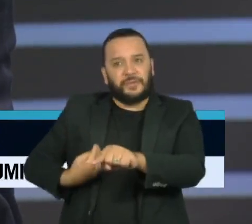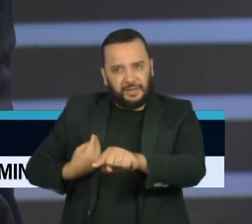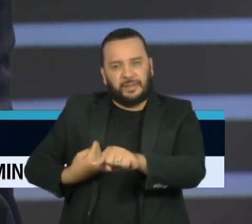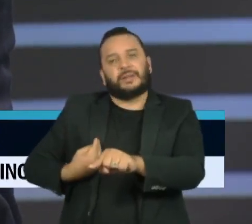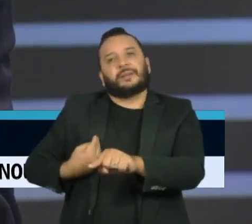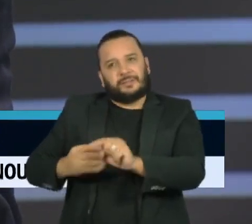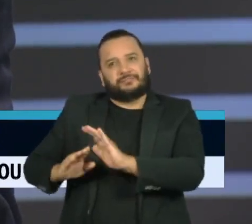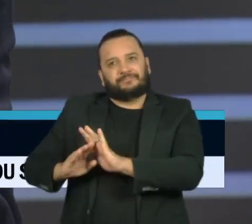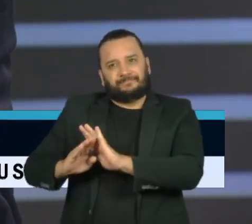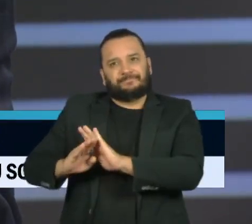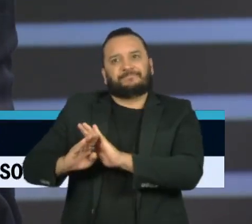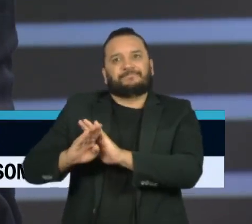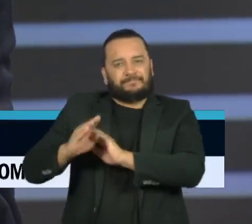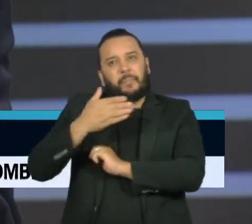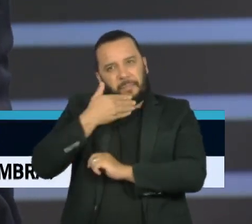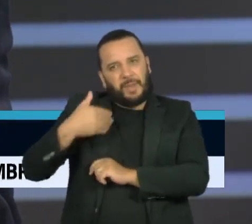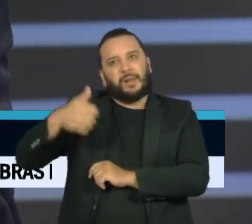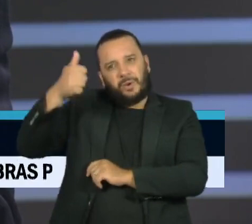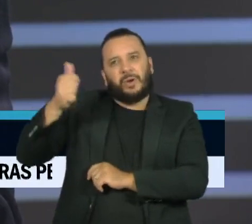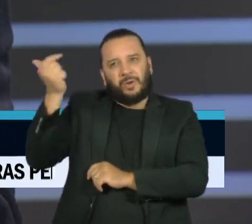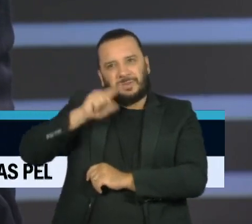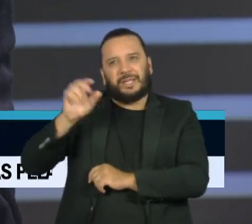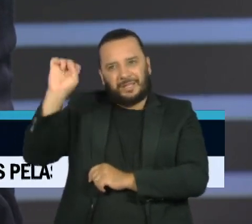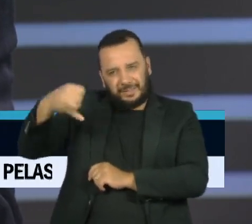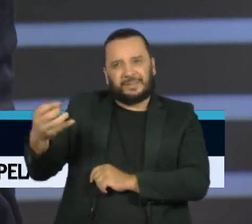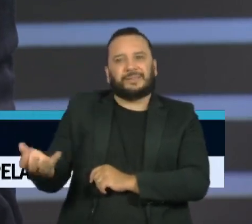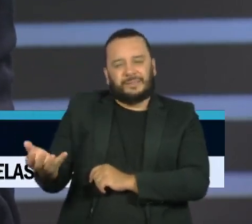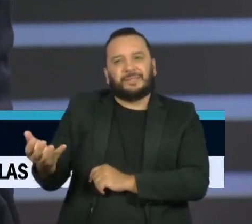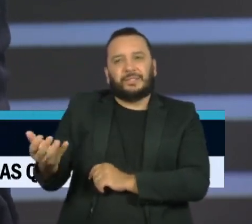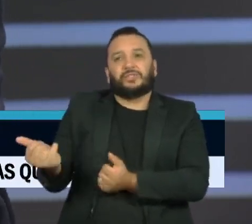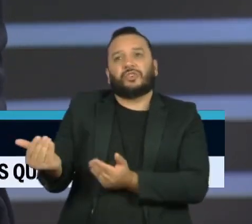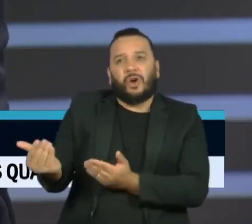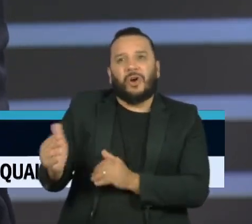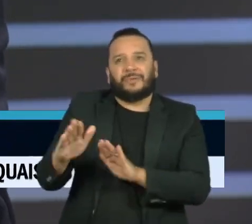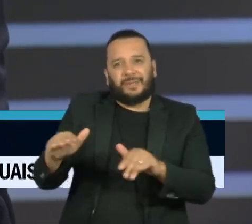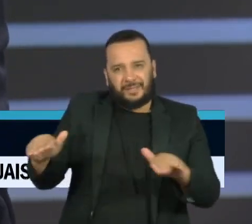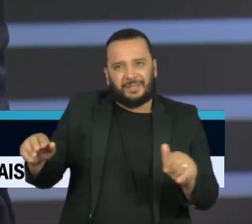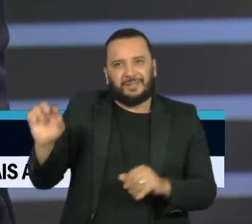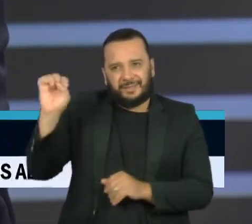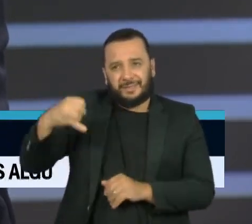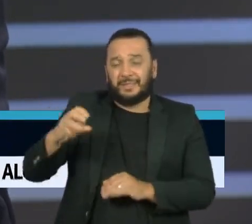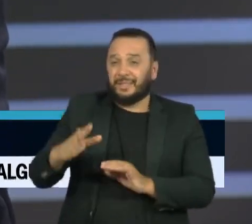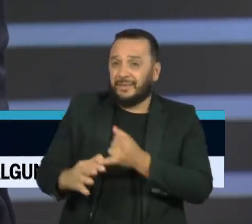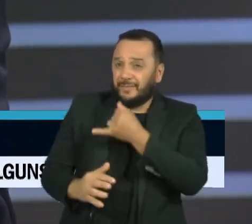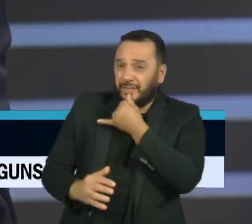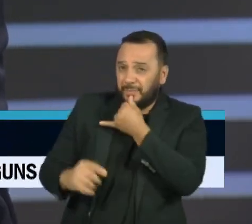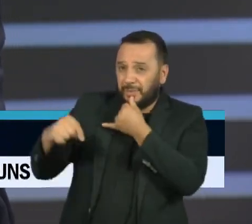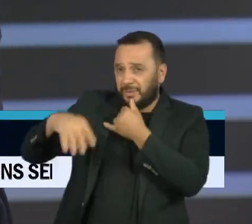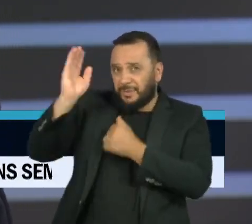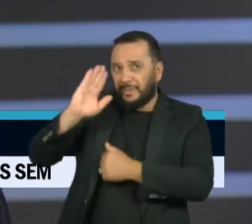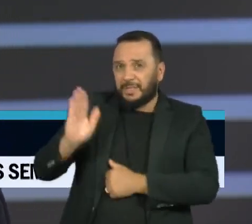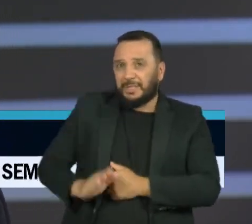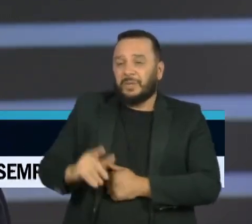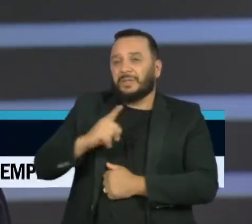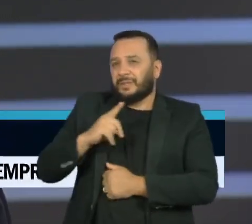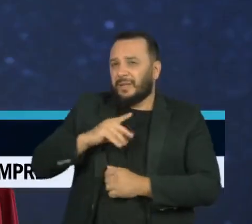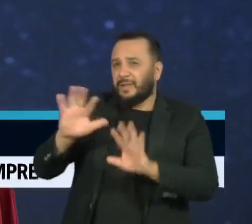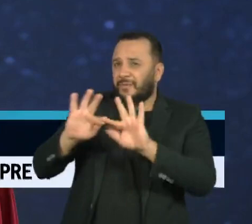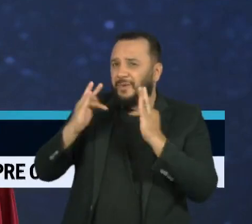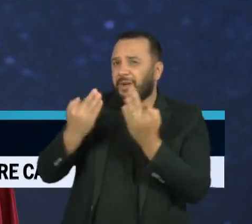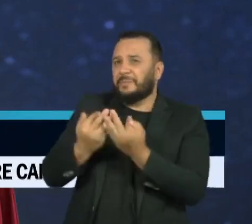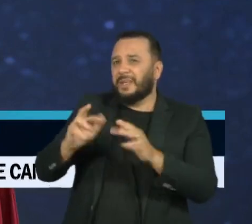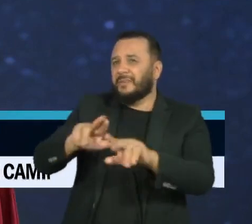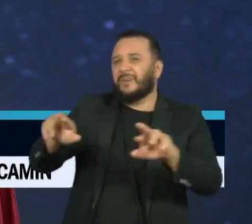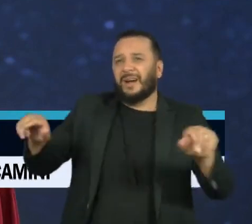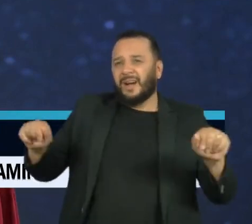que fazem educação formal, dos jovens, crianças e tal. Infelizmente, tem muitas famílias no Brasil que não valorizam